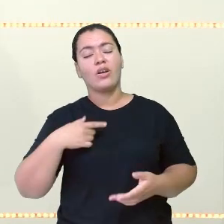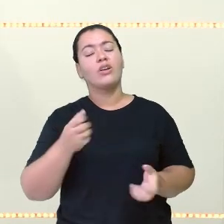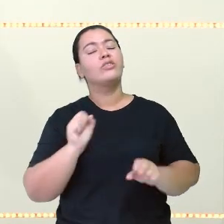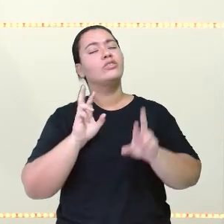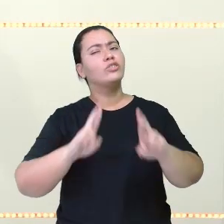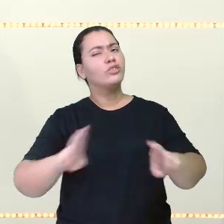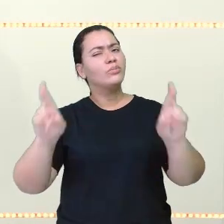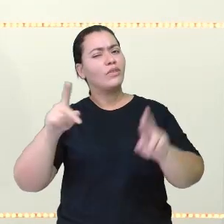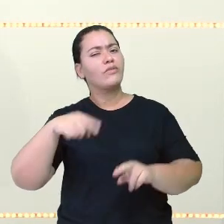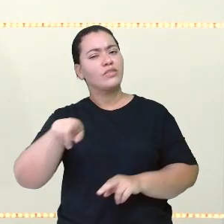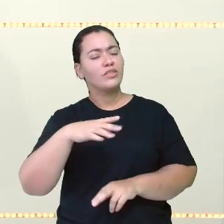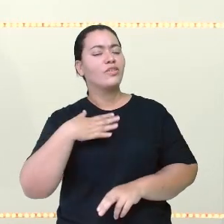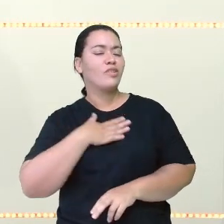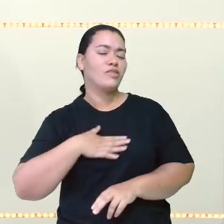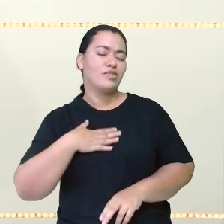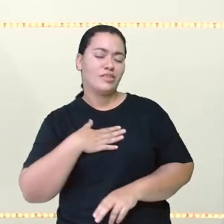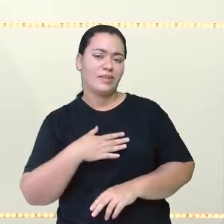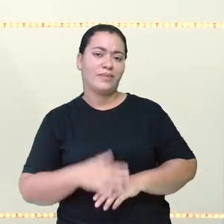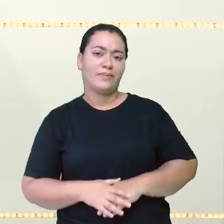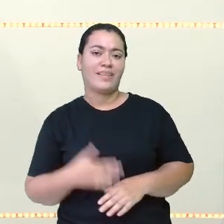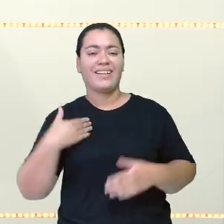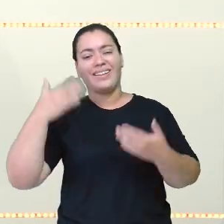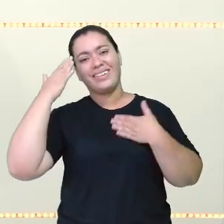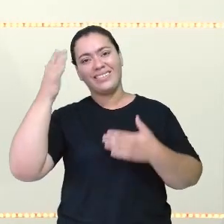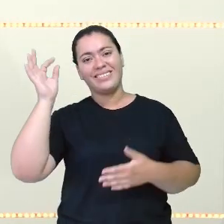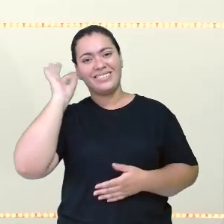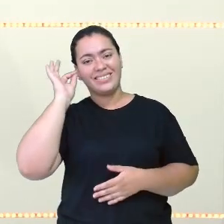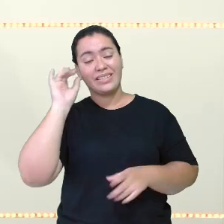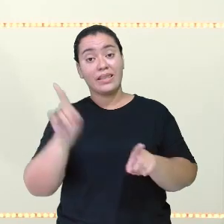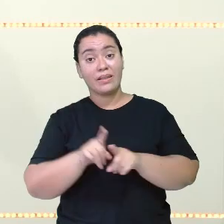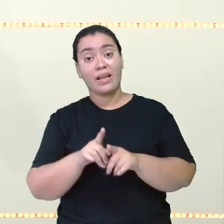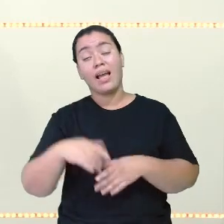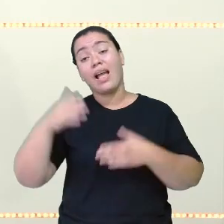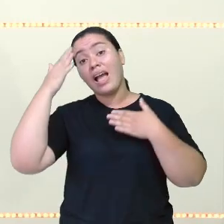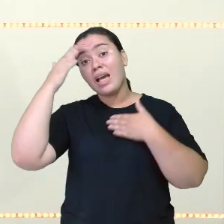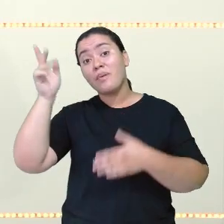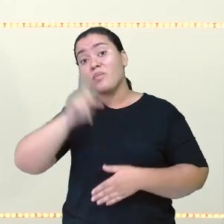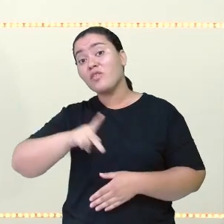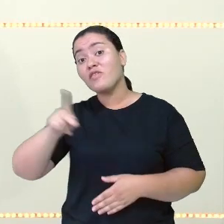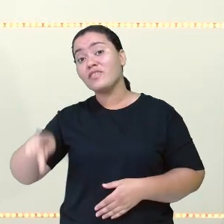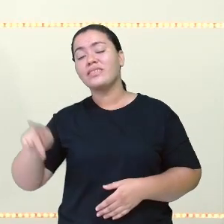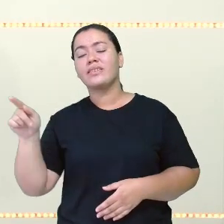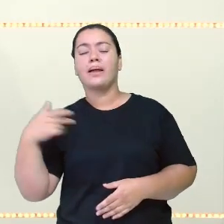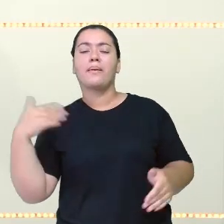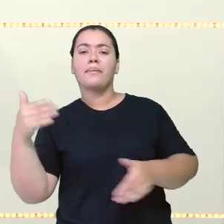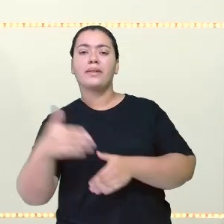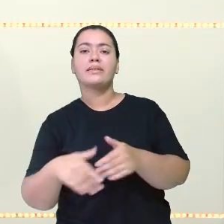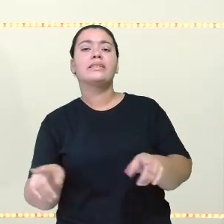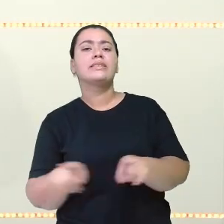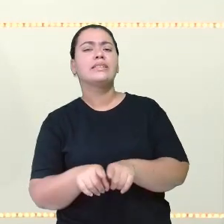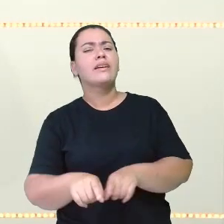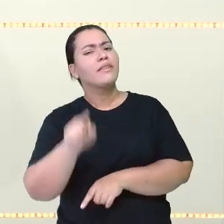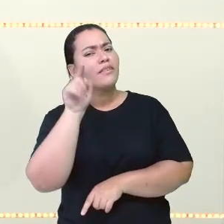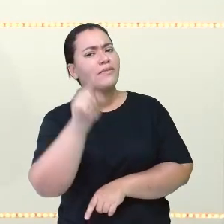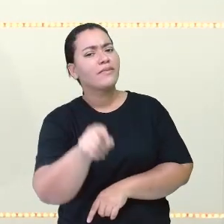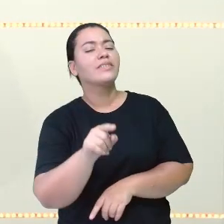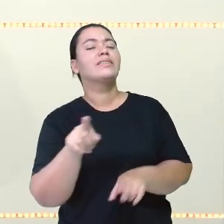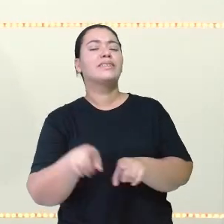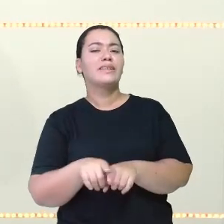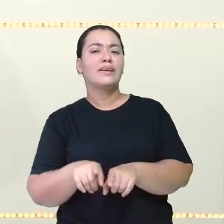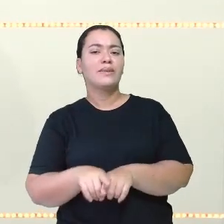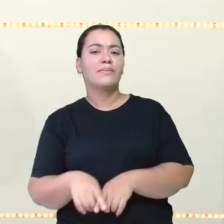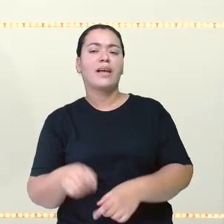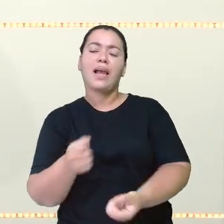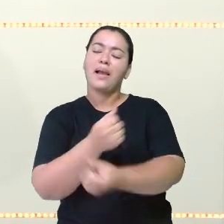bastante, tenham gostado da aula. Quero agradecer a Gisela, quero agradecer a professora Esté pela participação. e vocês também